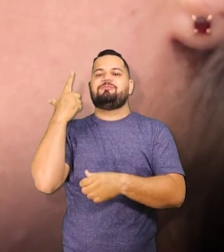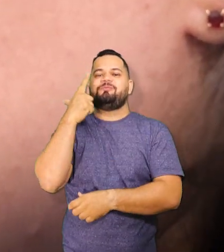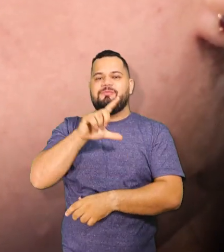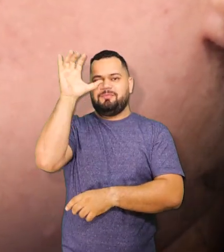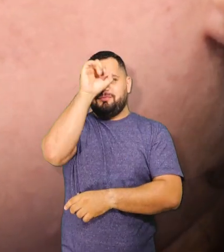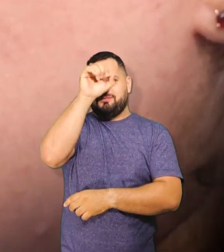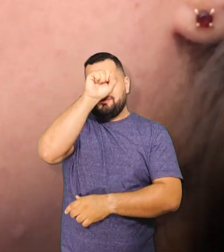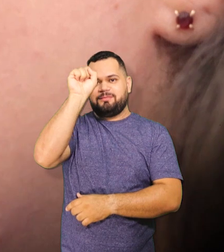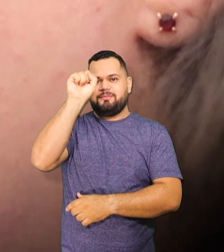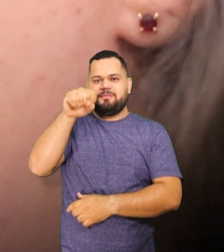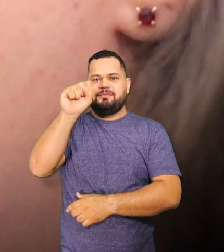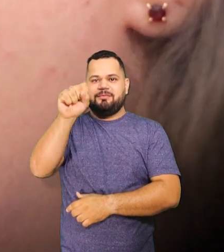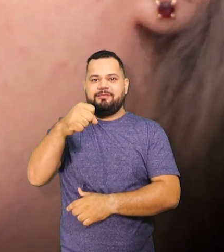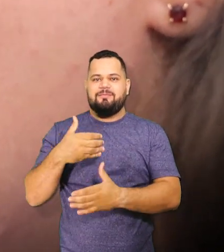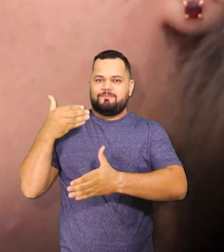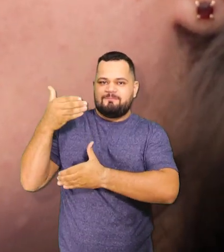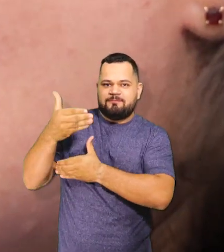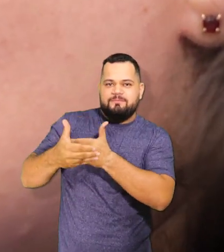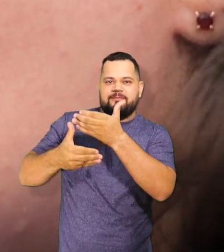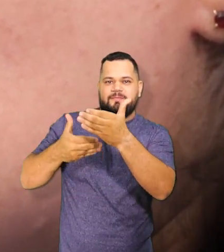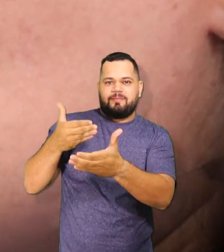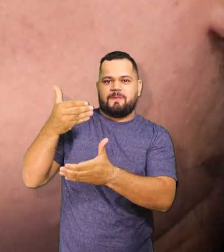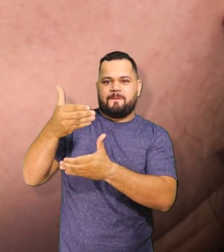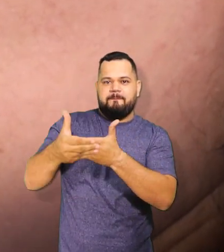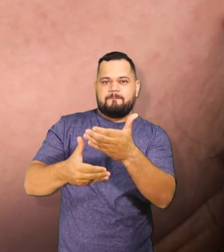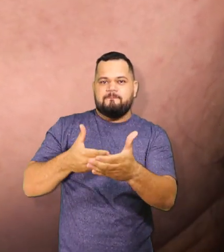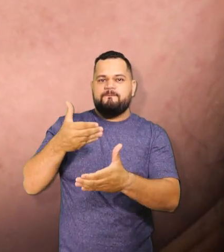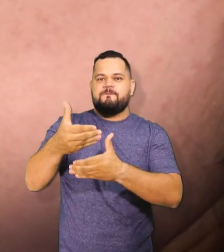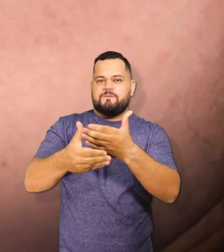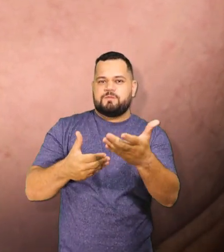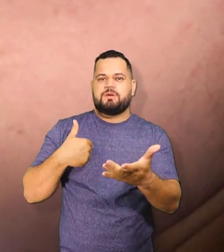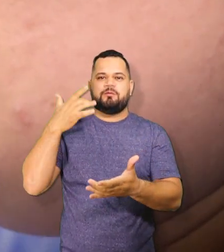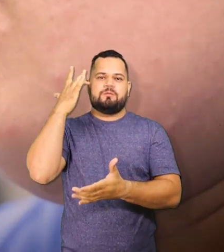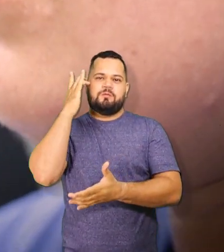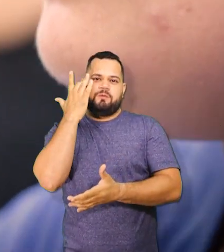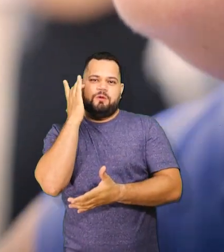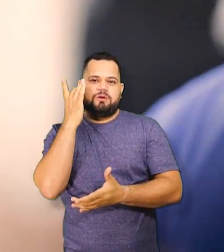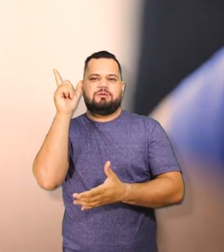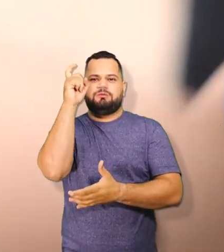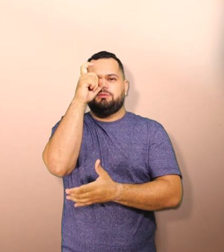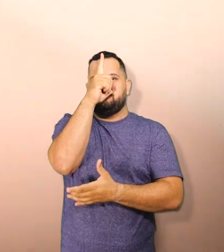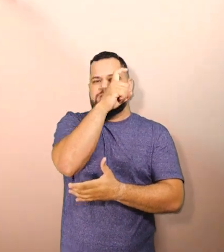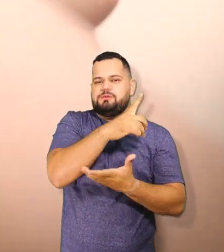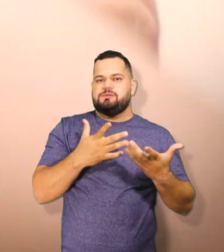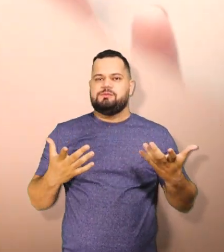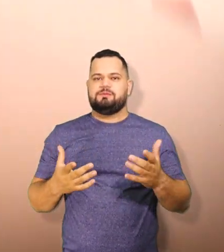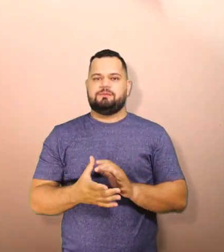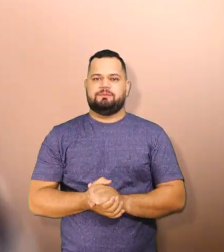E aí foi quando eu comecei a me dedicar mais, porque eu achava que ia ser muito difícil.